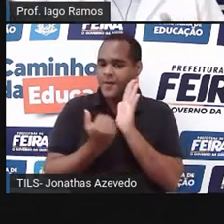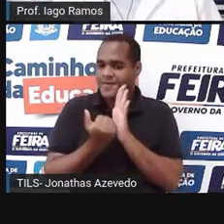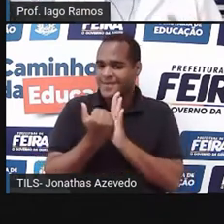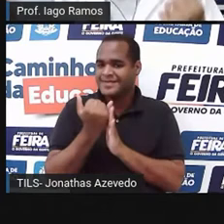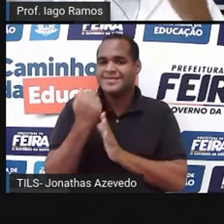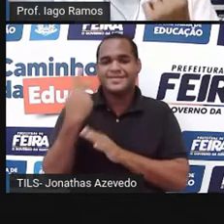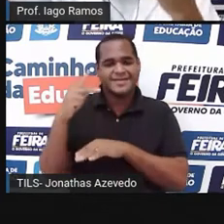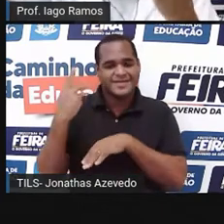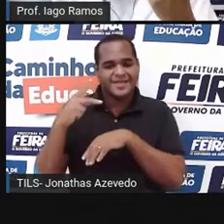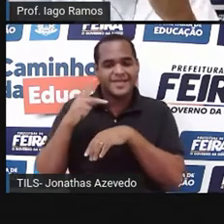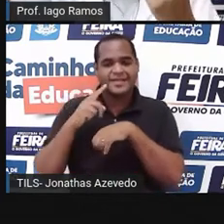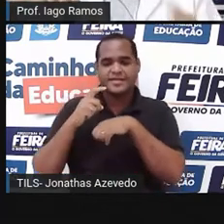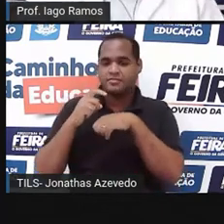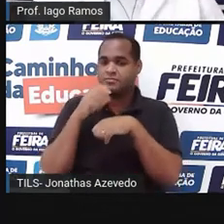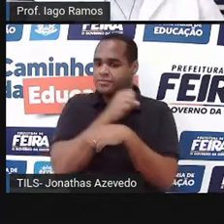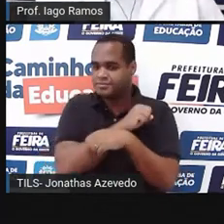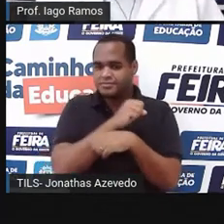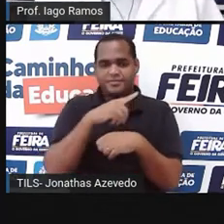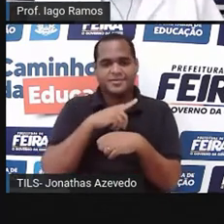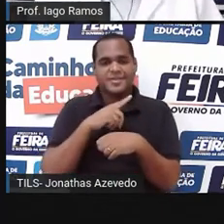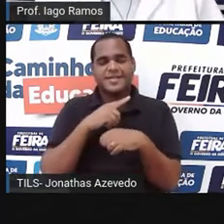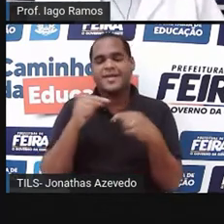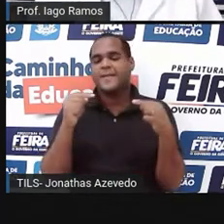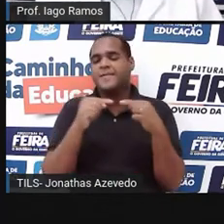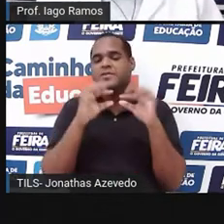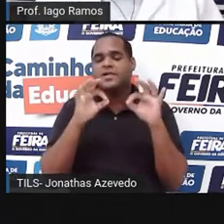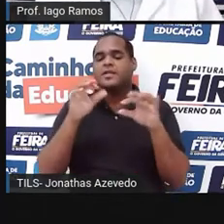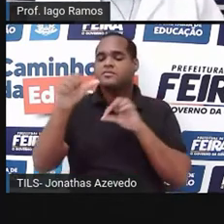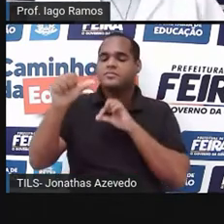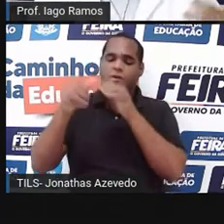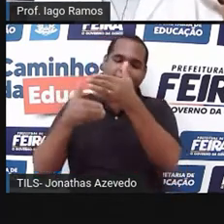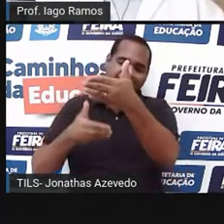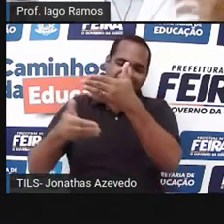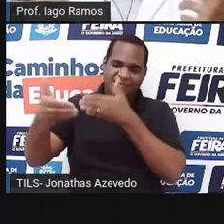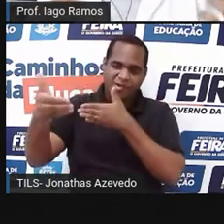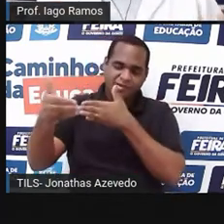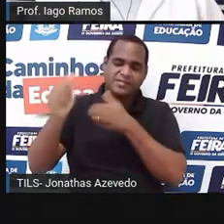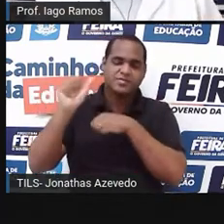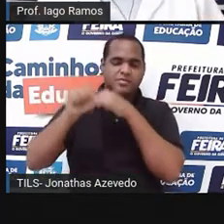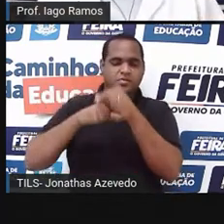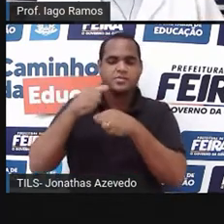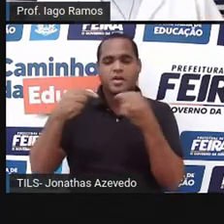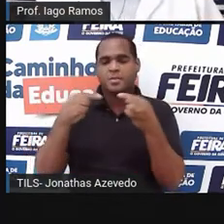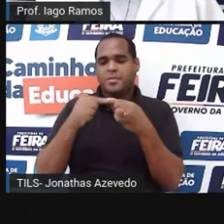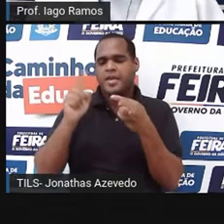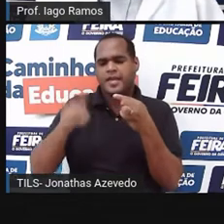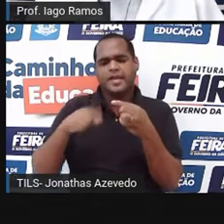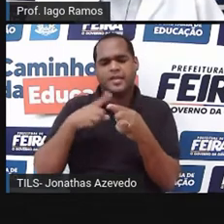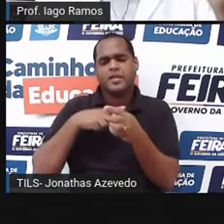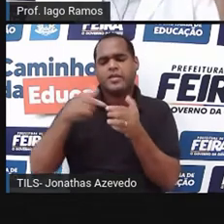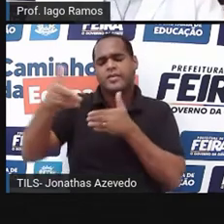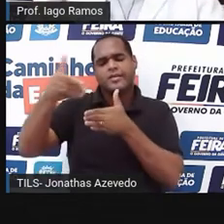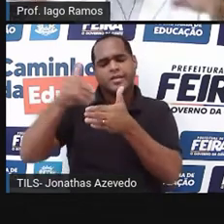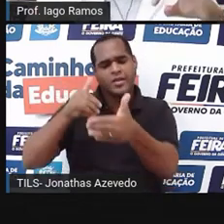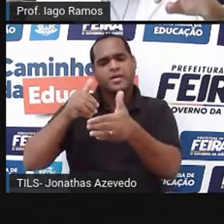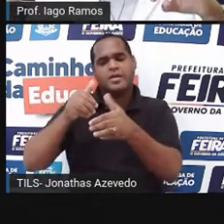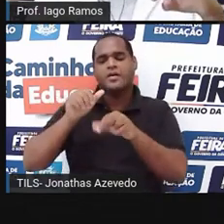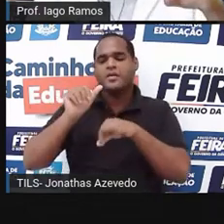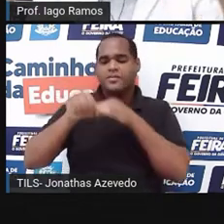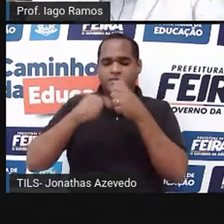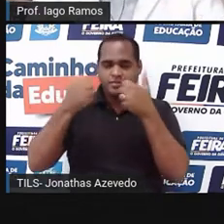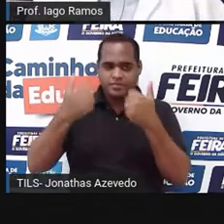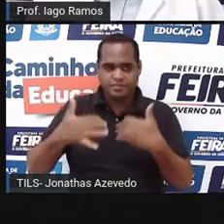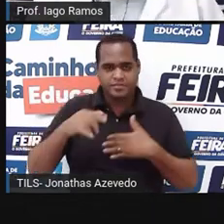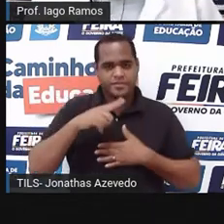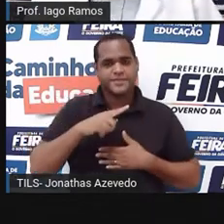e esse tempo sejam inversos, fazendo operações inversas, né? Multiplicação e